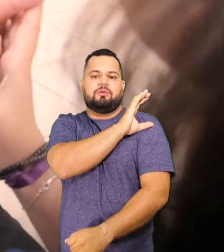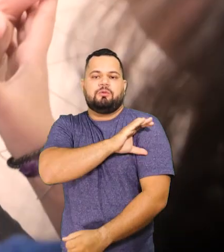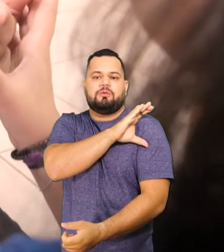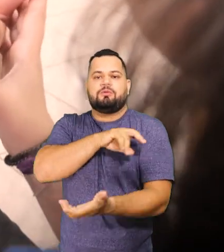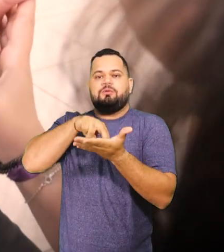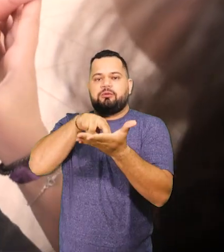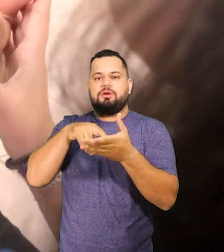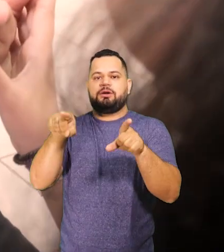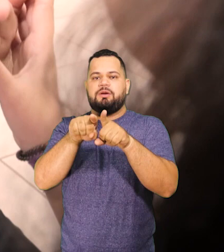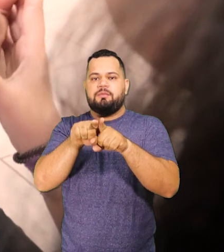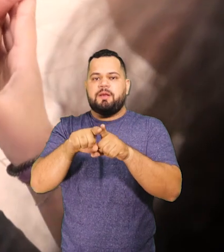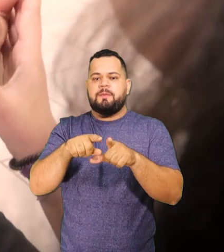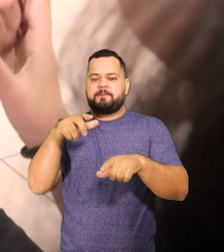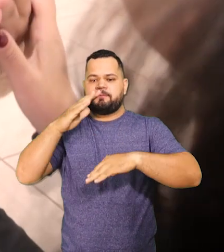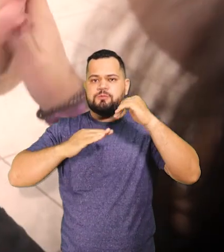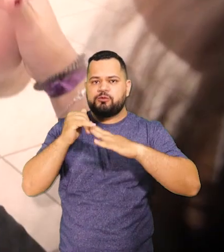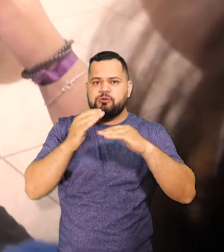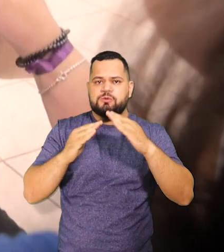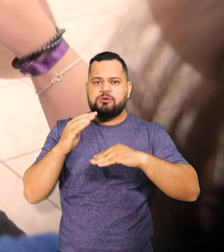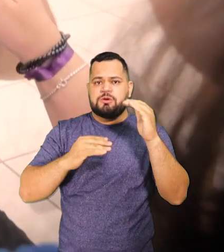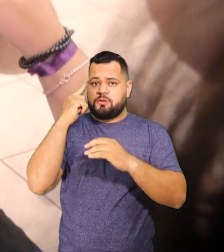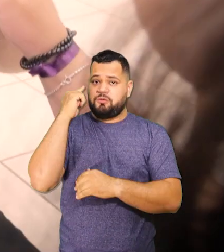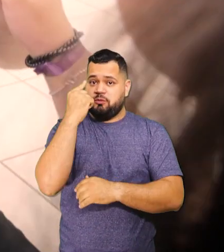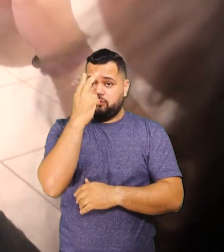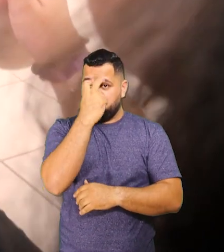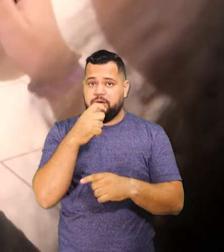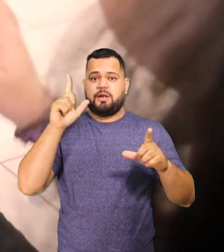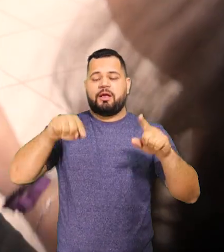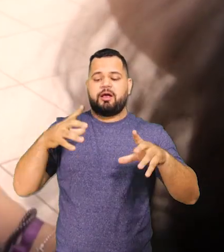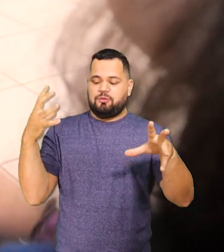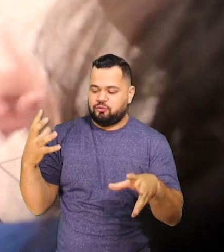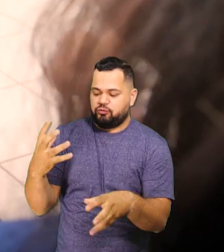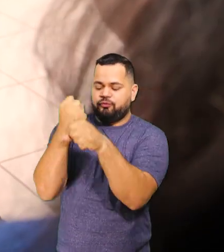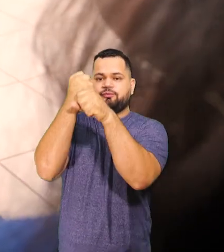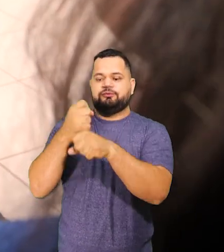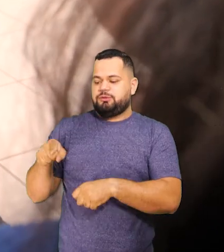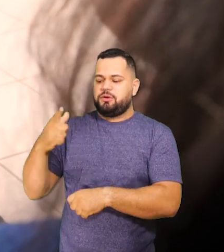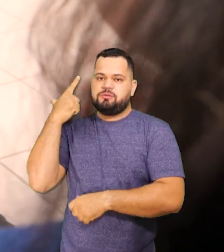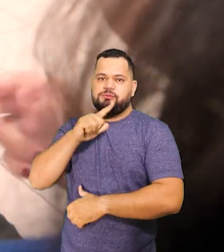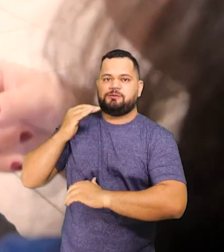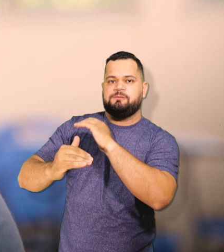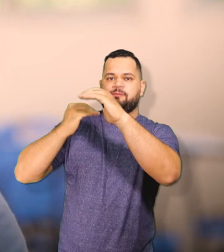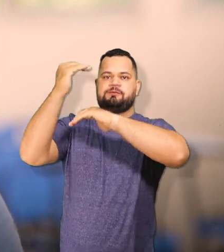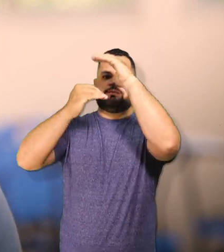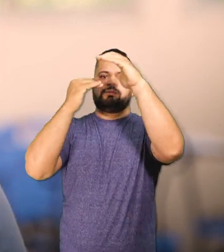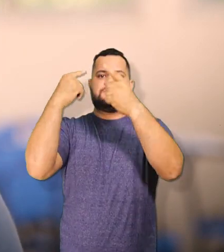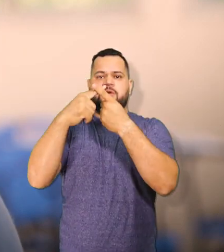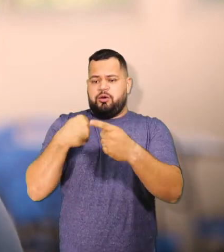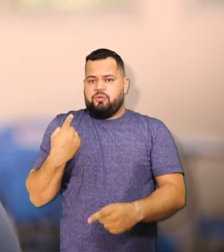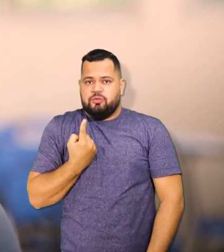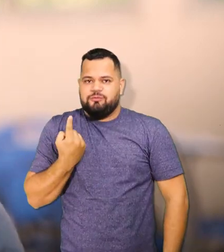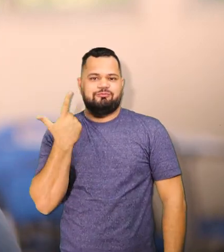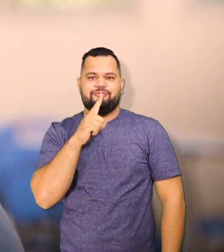dos revisores Braille também, junto com o trabalho de tradutor intérprete, que soma para que ela consiga evoluir. Porque eu